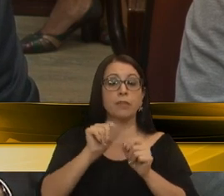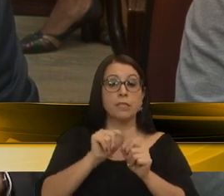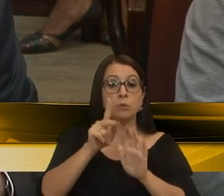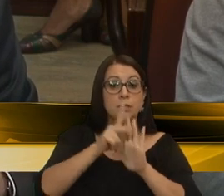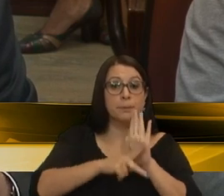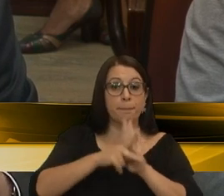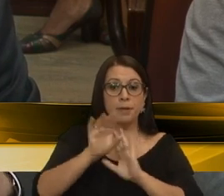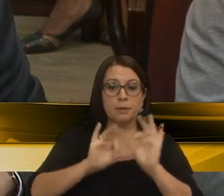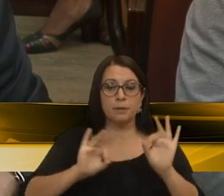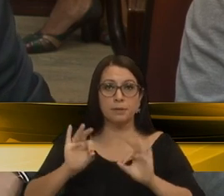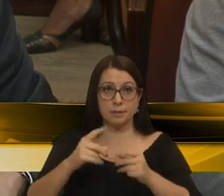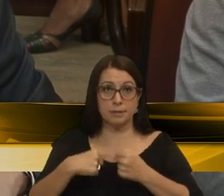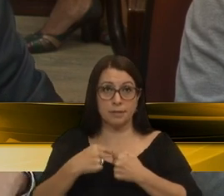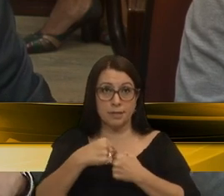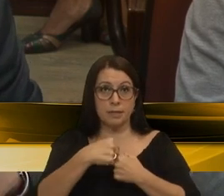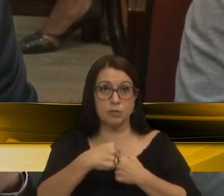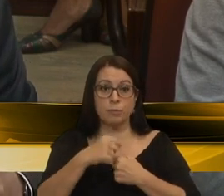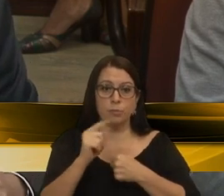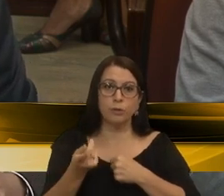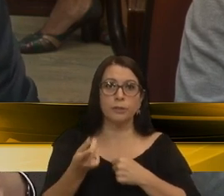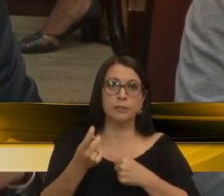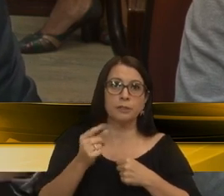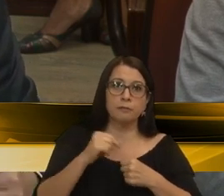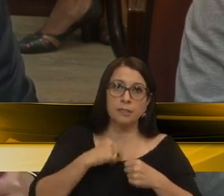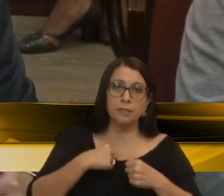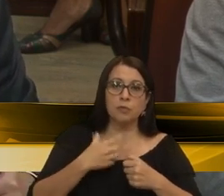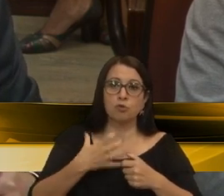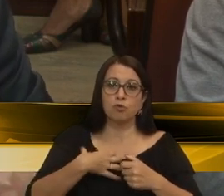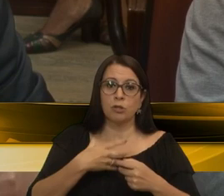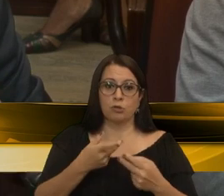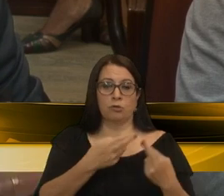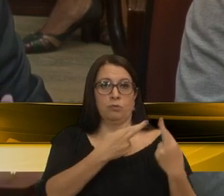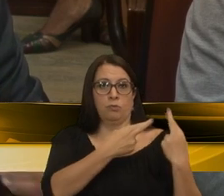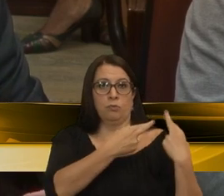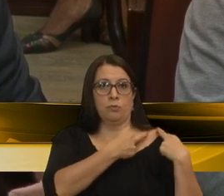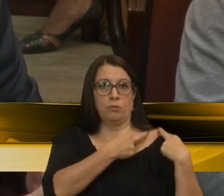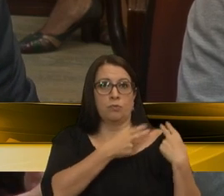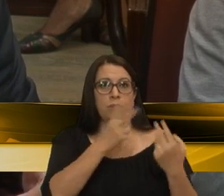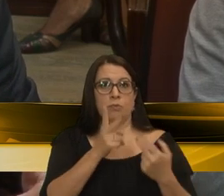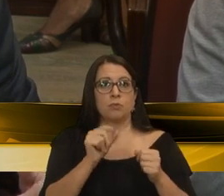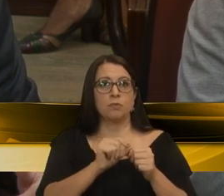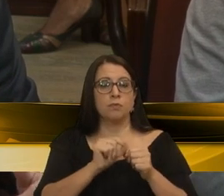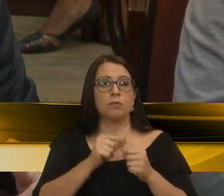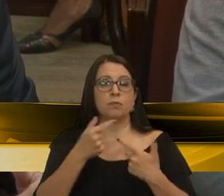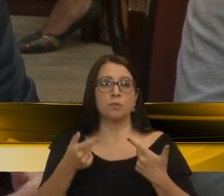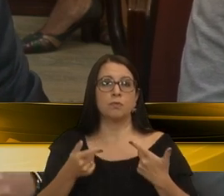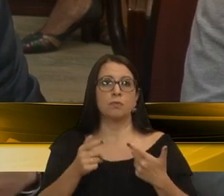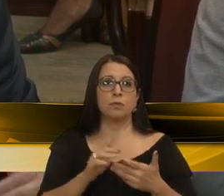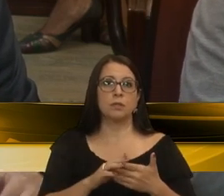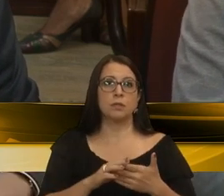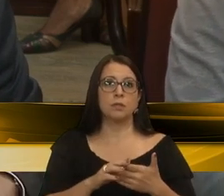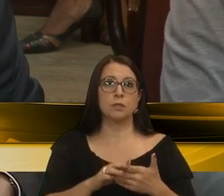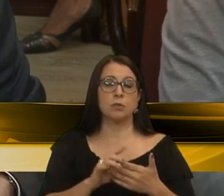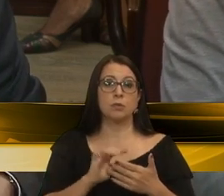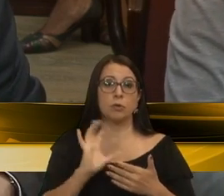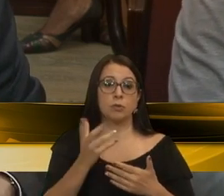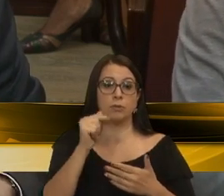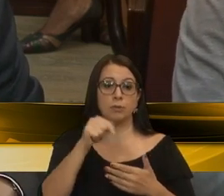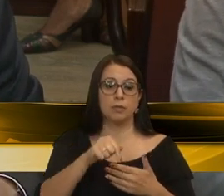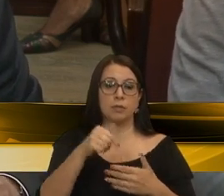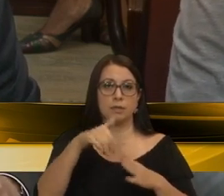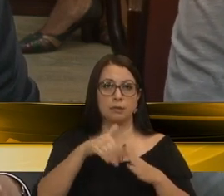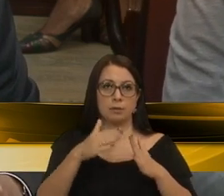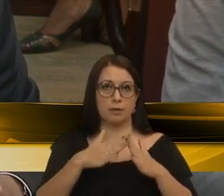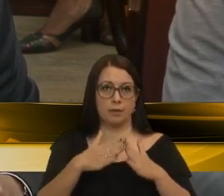possa ser tratado de uma forma ímpar, de responsabilidade, como sempre estaremos tratando as situações aqui na casa,